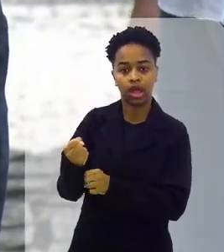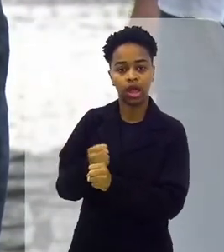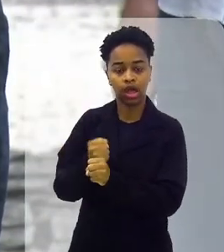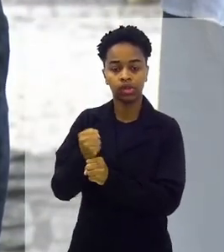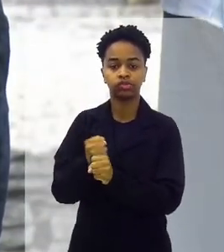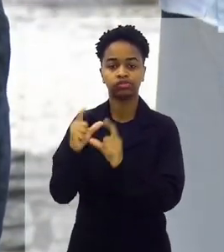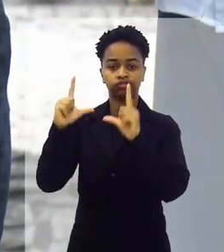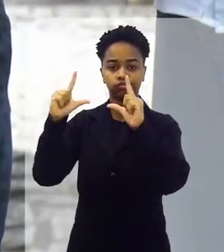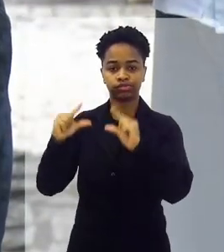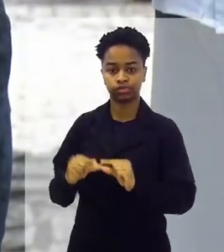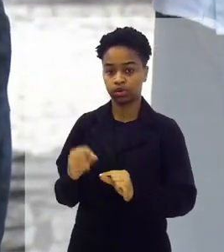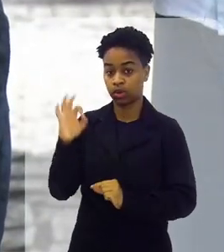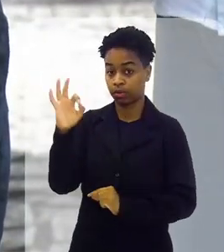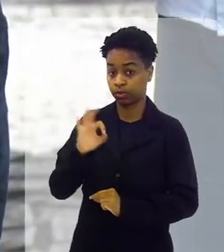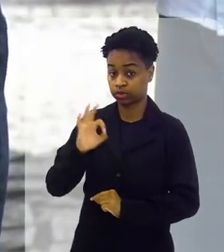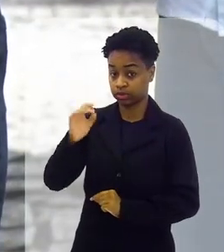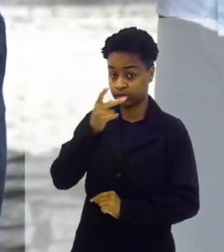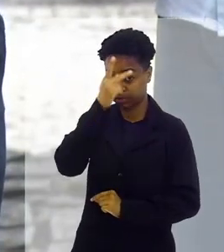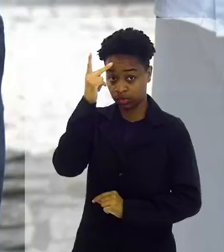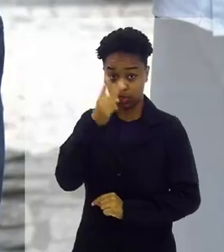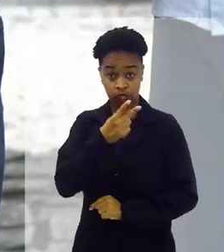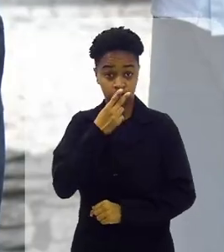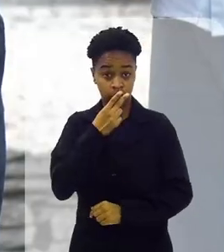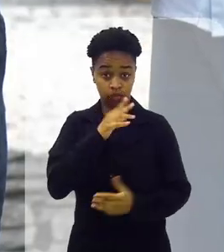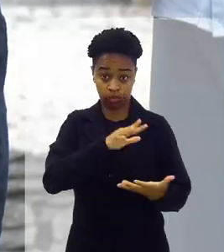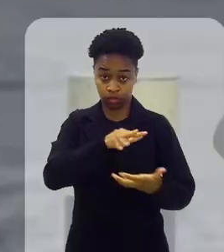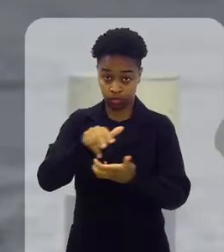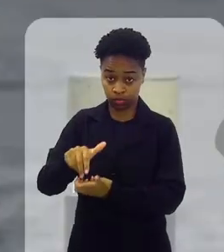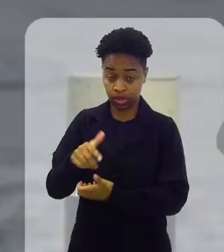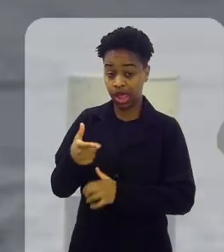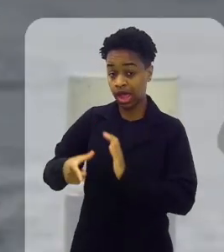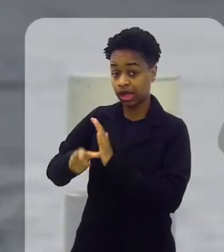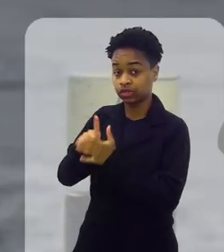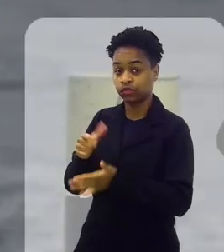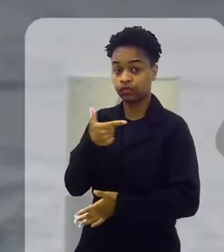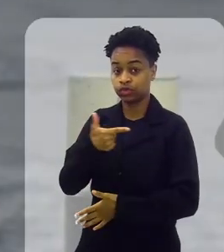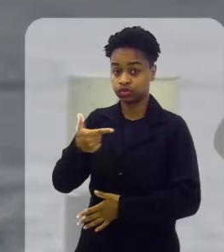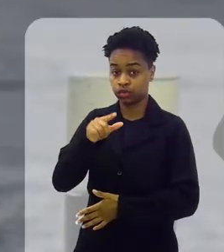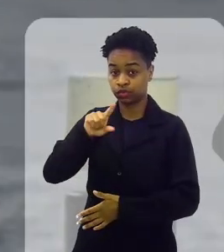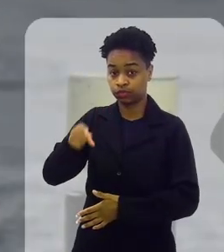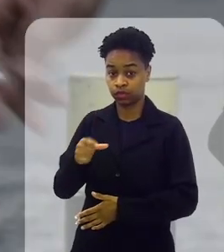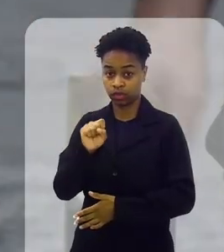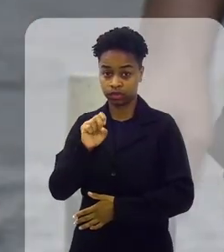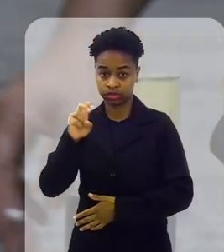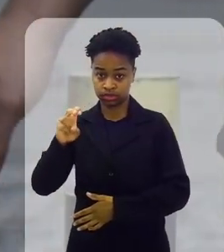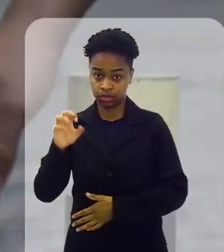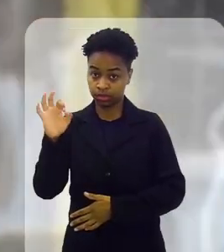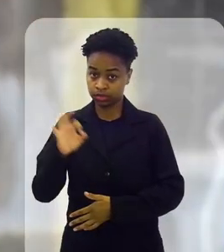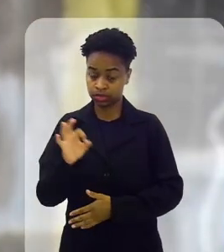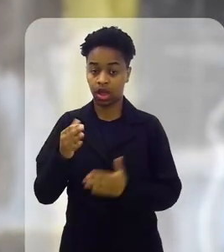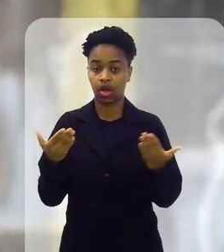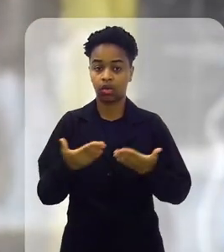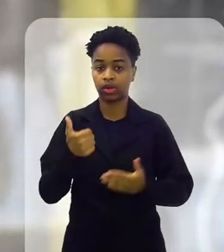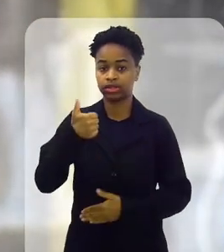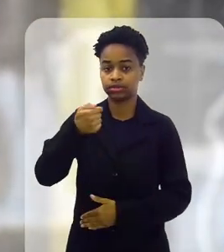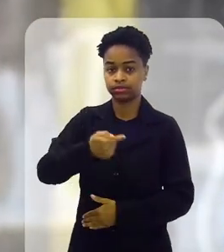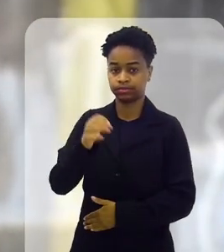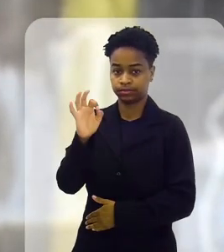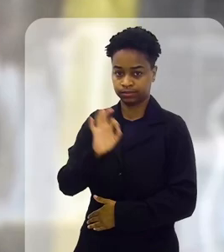anos reduzir o percentual de fumantes no mundo de 22,85% para